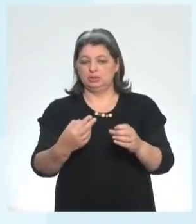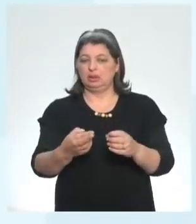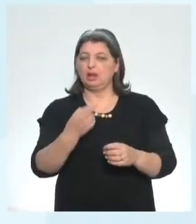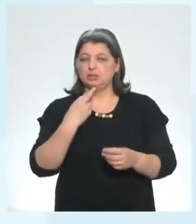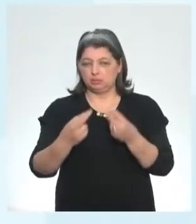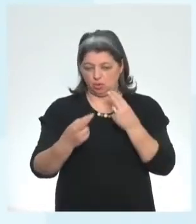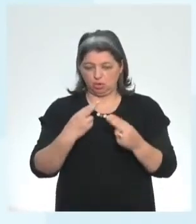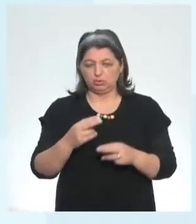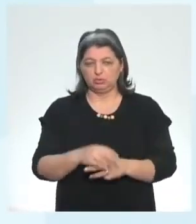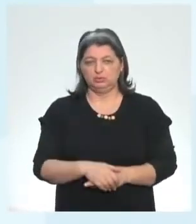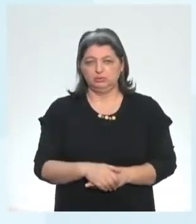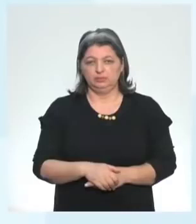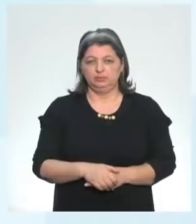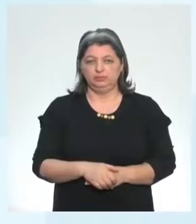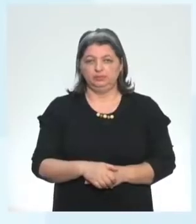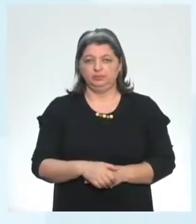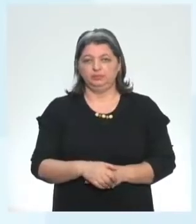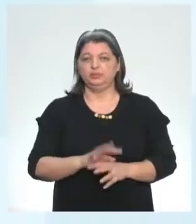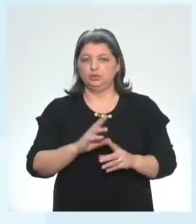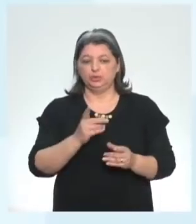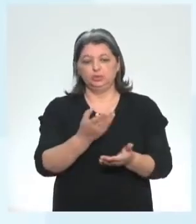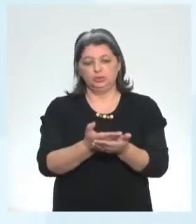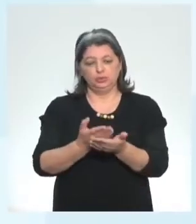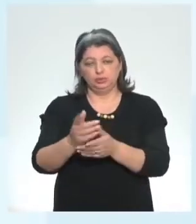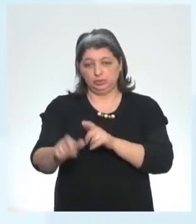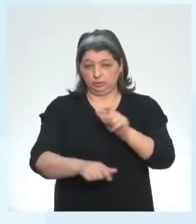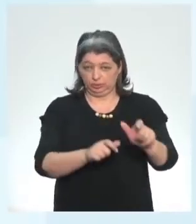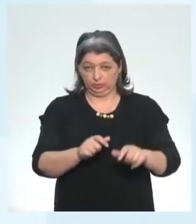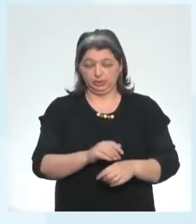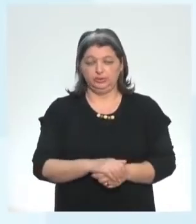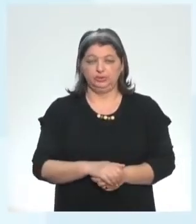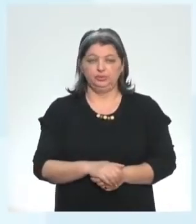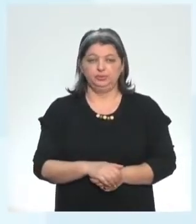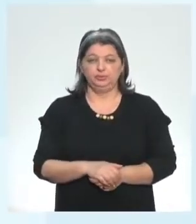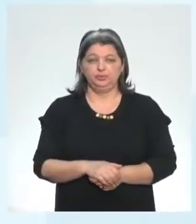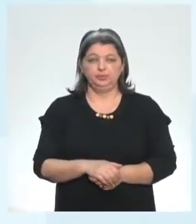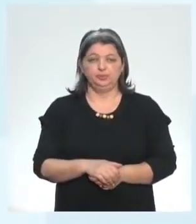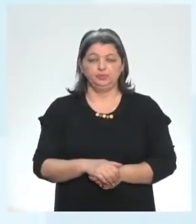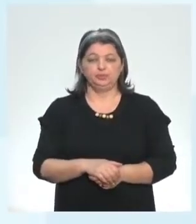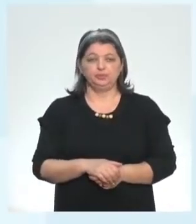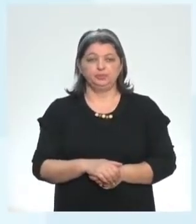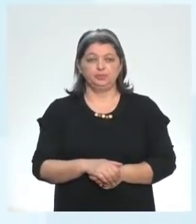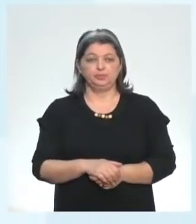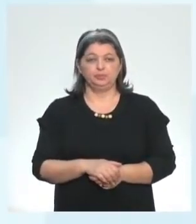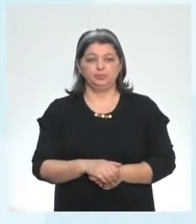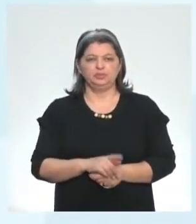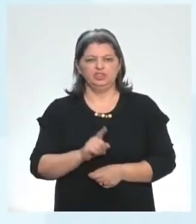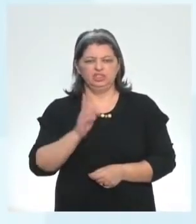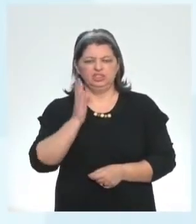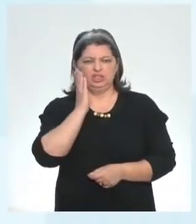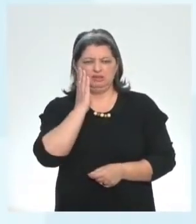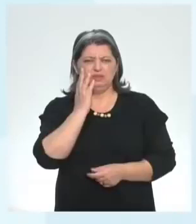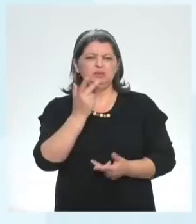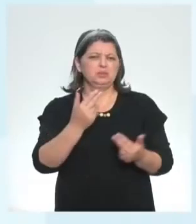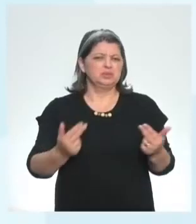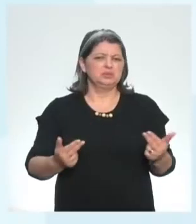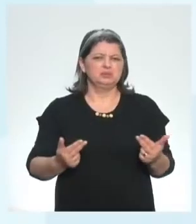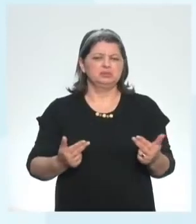a resposta professores tentem mandar as respostas dos students aí né ó have you ever made a movie at your school você já fez alguma vez na